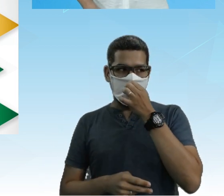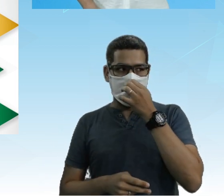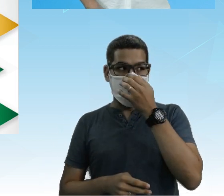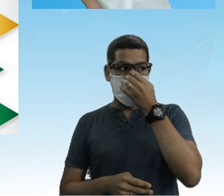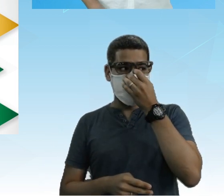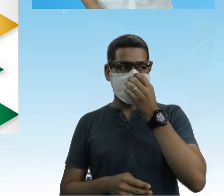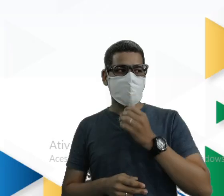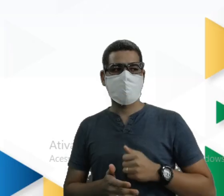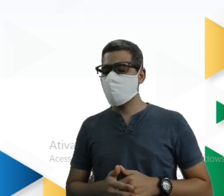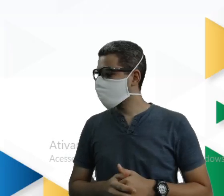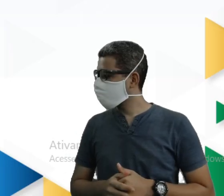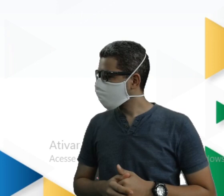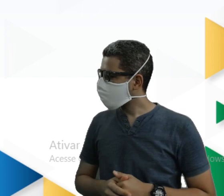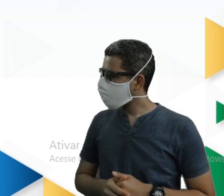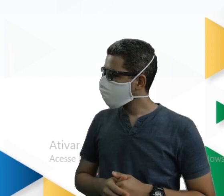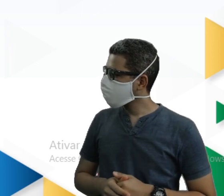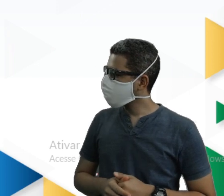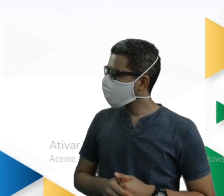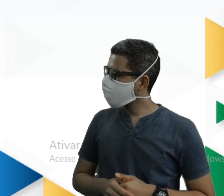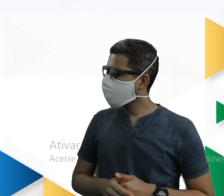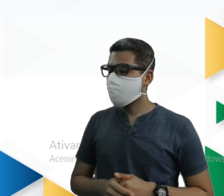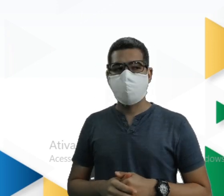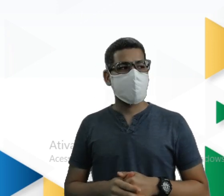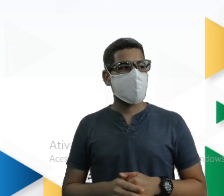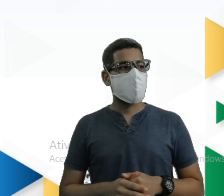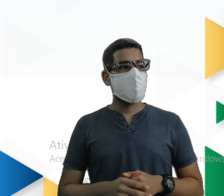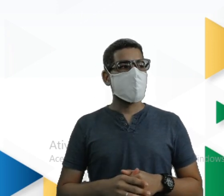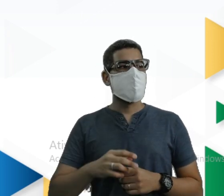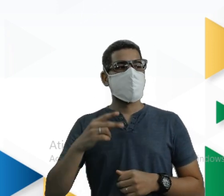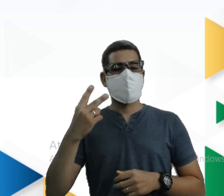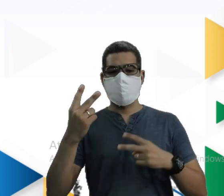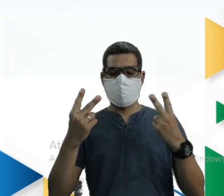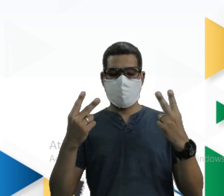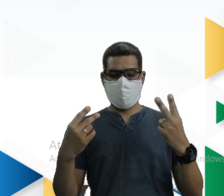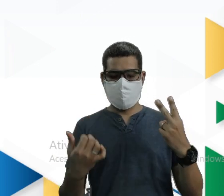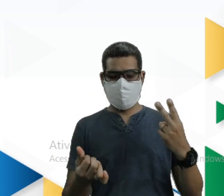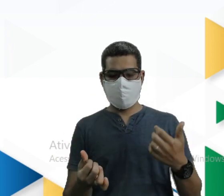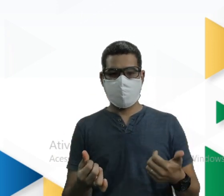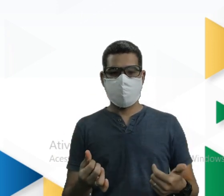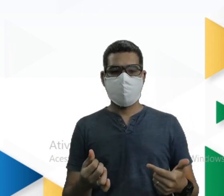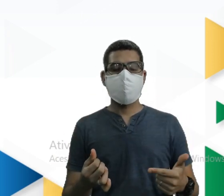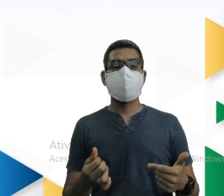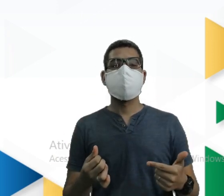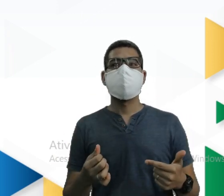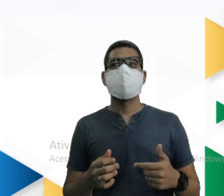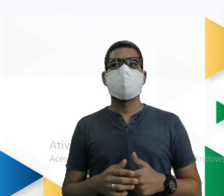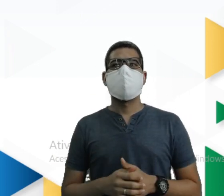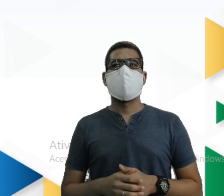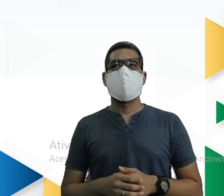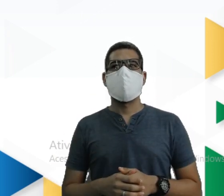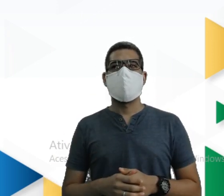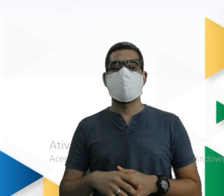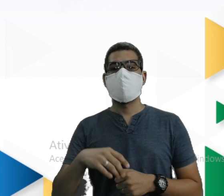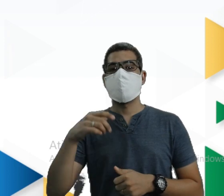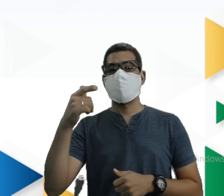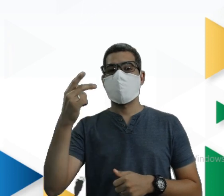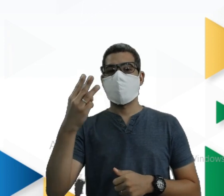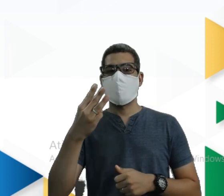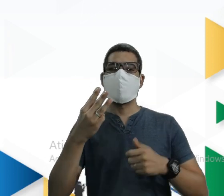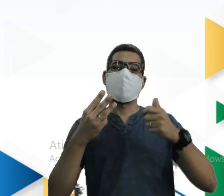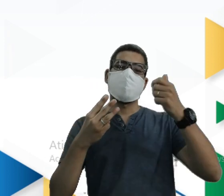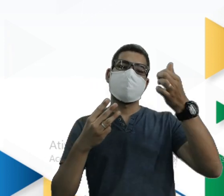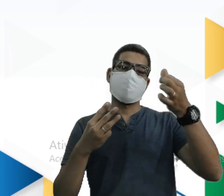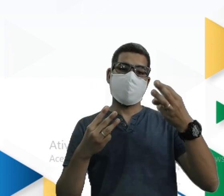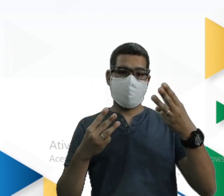aí, Tá vendo ele? Que está marcado Com 2, 2, 6, 2 Na base E na parte superior 2, 3, 6, 3 Tranquilo?